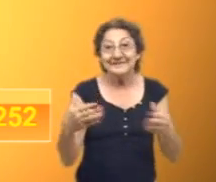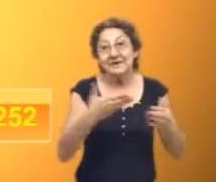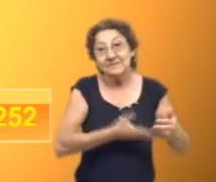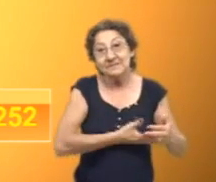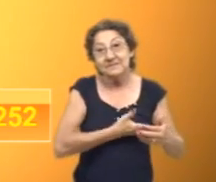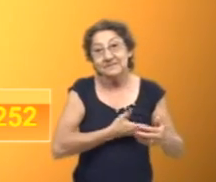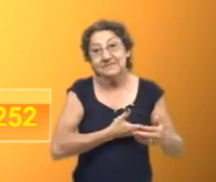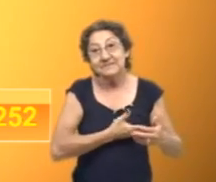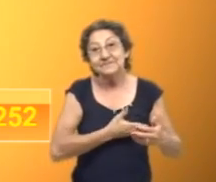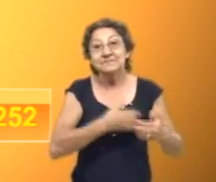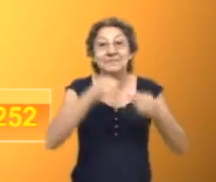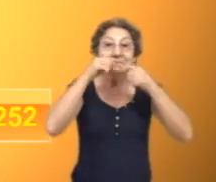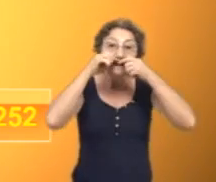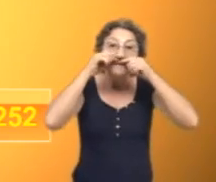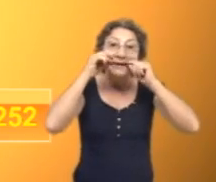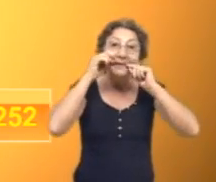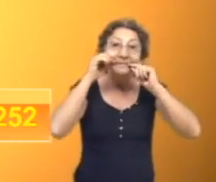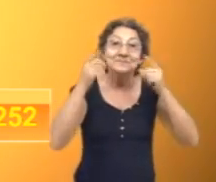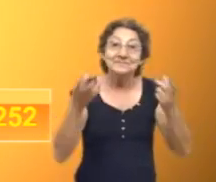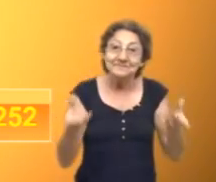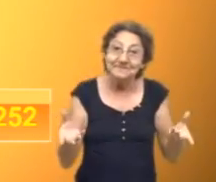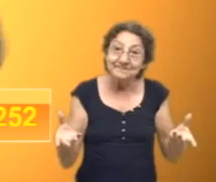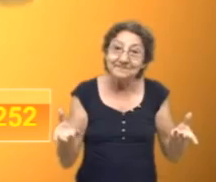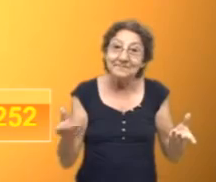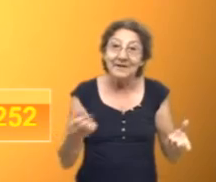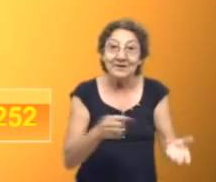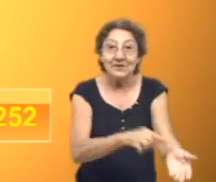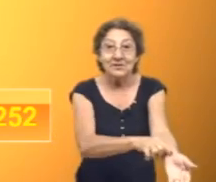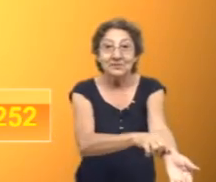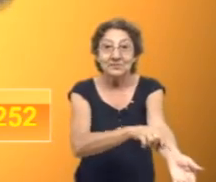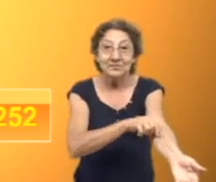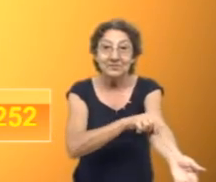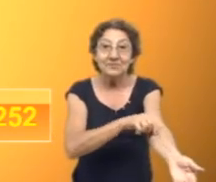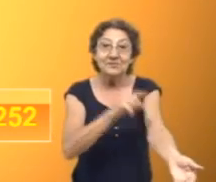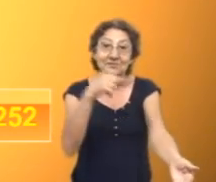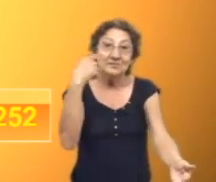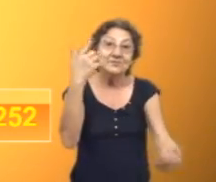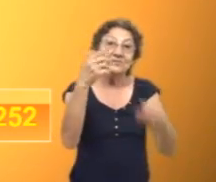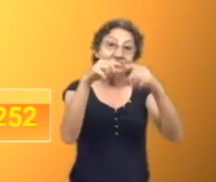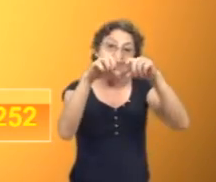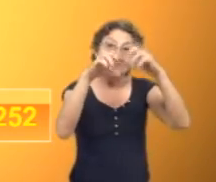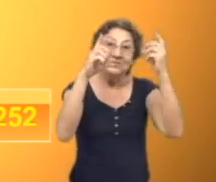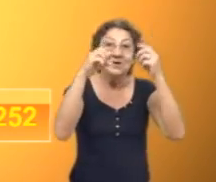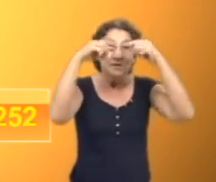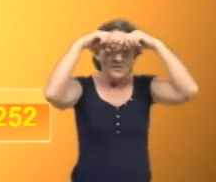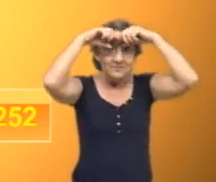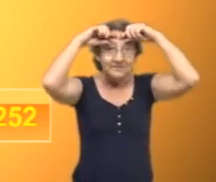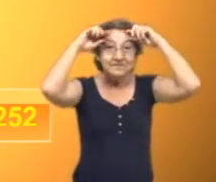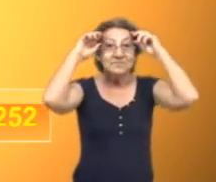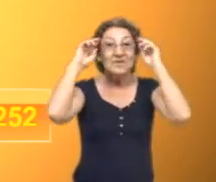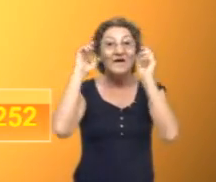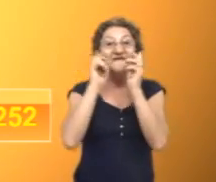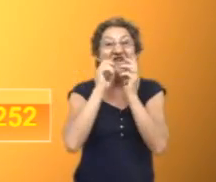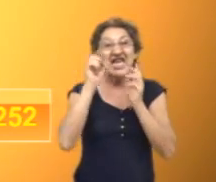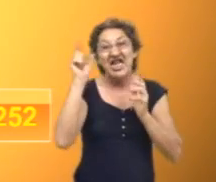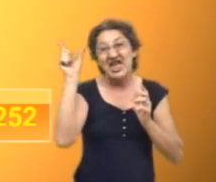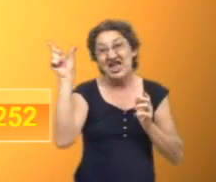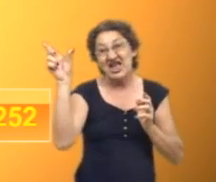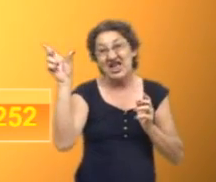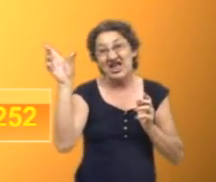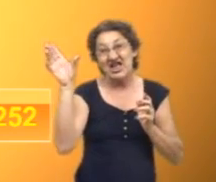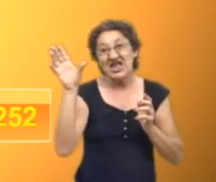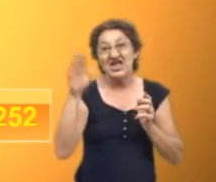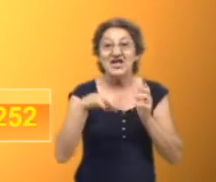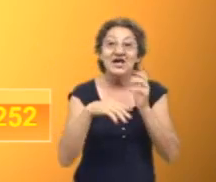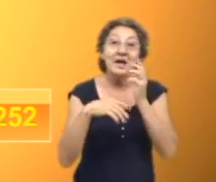Maria dos Punhos. 3, 3, 2, 2, 4, 2, 5, 2. Vote na mulher guerreira. Eu prometo dar uma bacia a